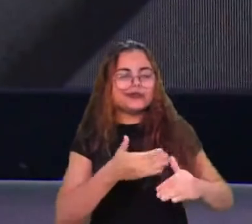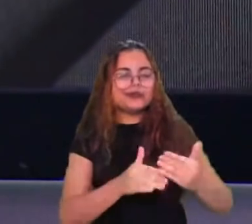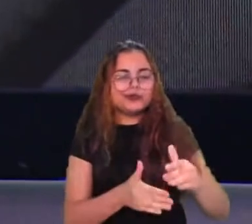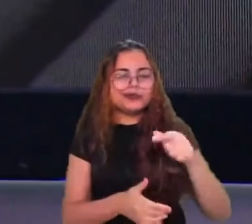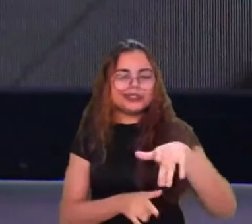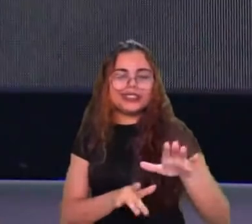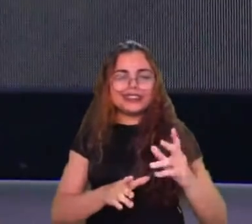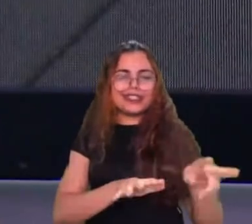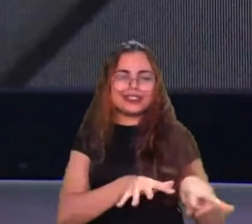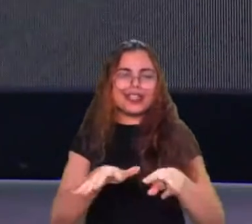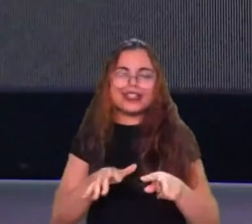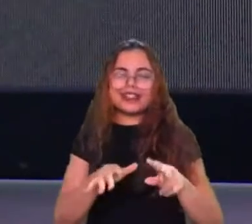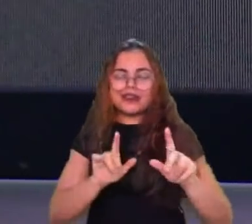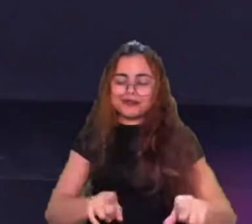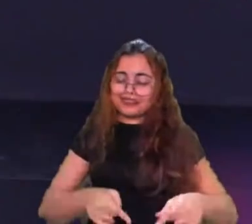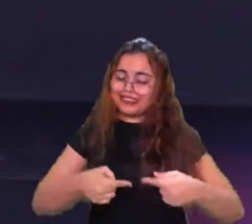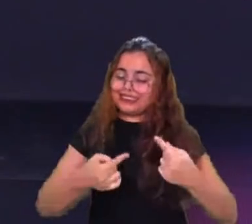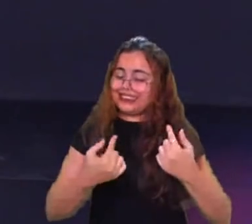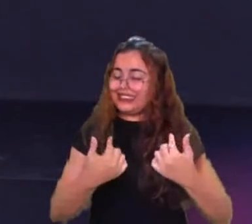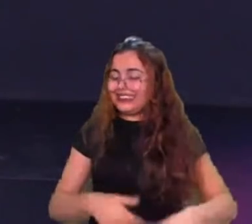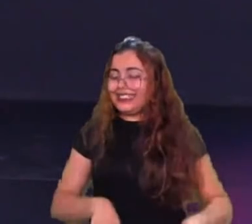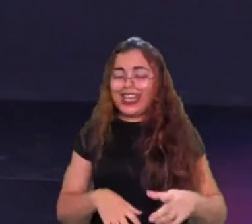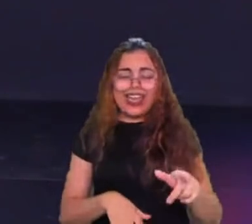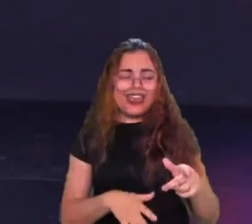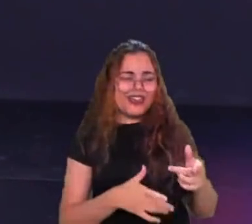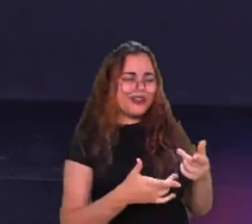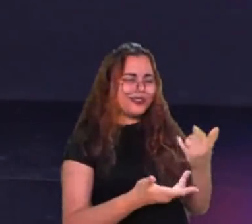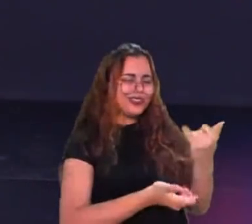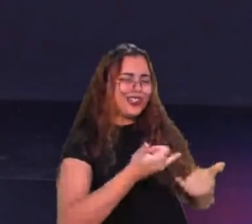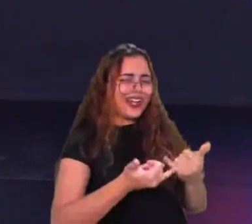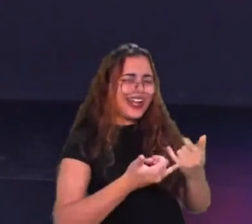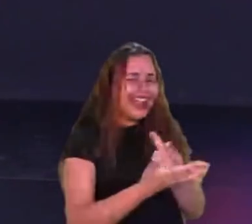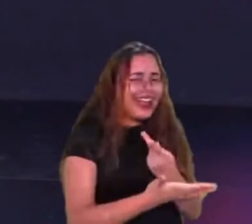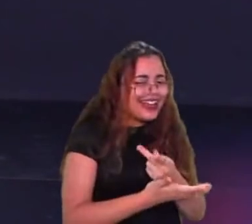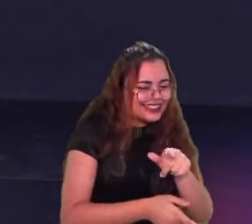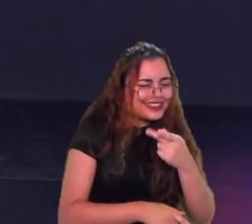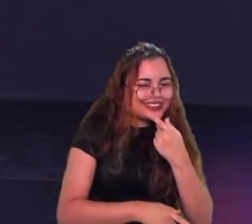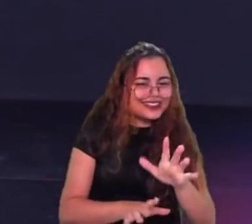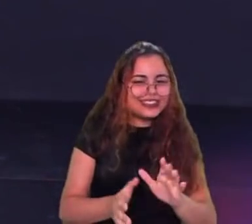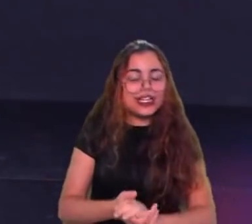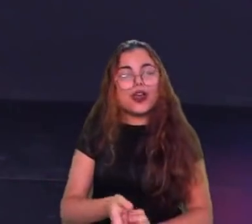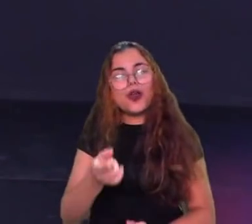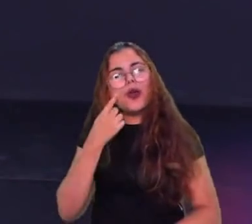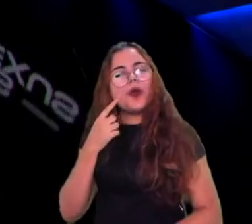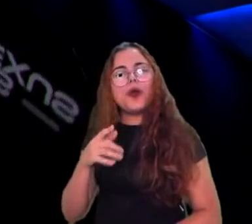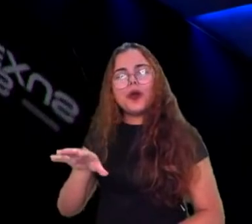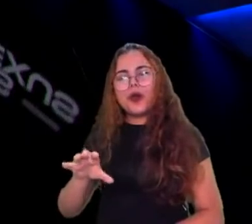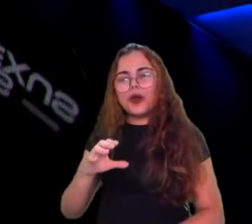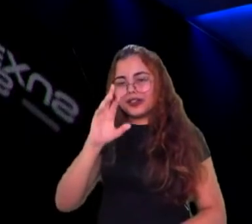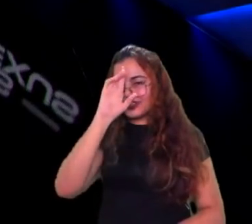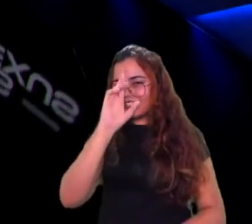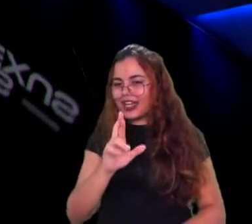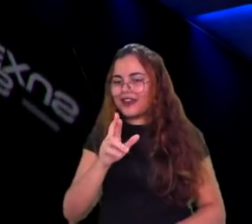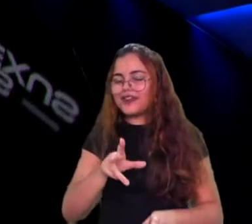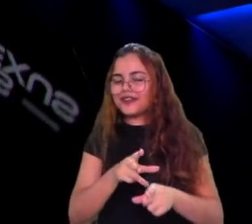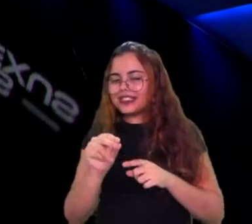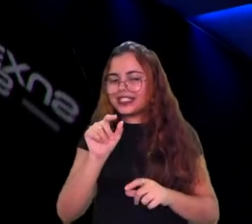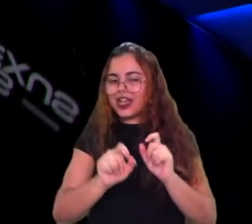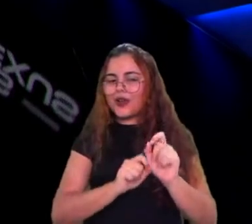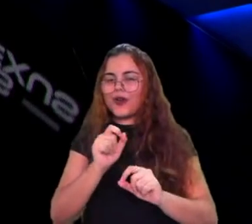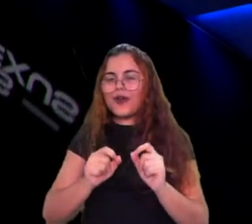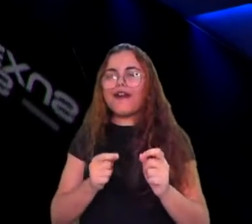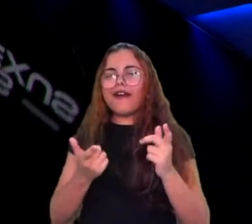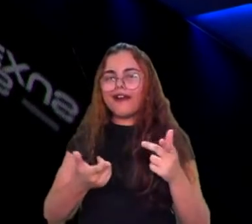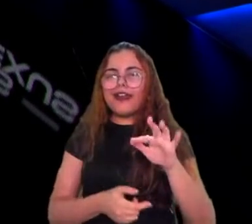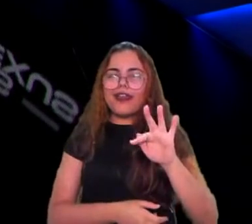mais ou menos isso que eu quis dizer é, mas vamos por aí rapaziada o nosso chefinho ganhou o MVP o chefe dos capangas ganhou o nosso destaque da